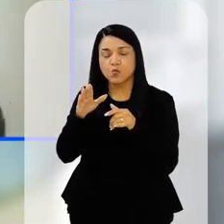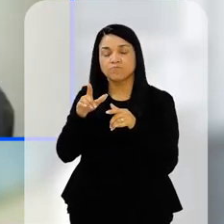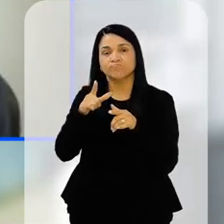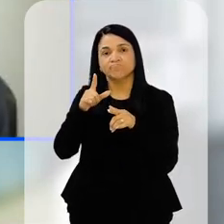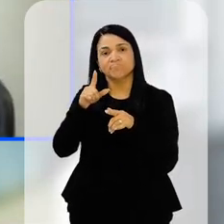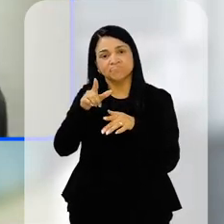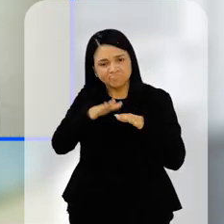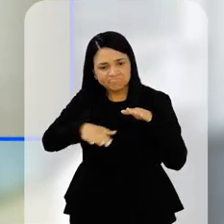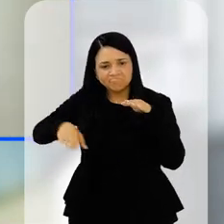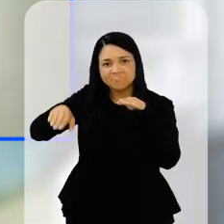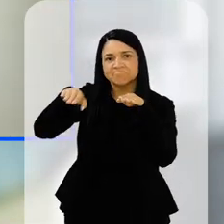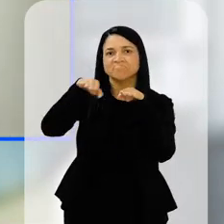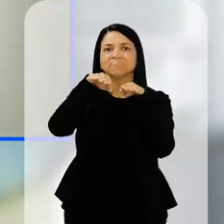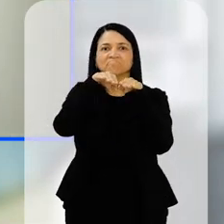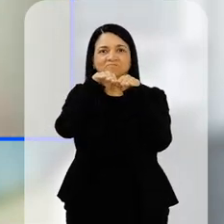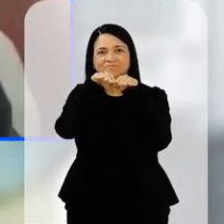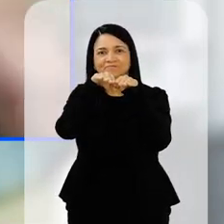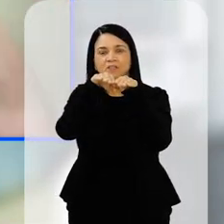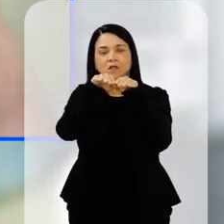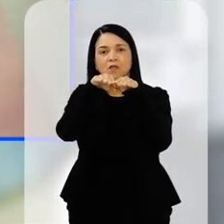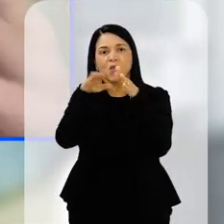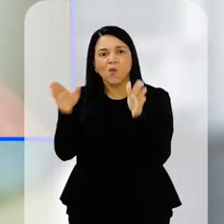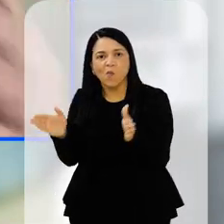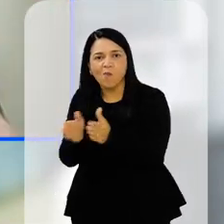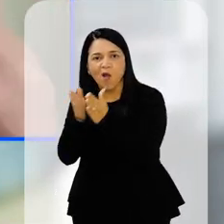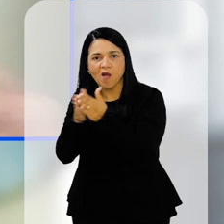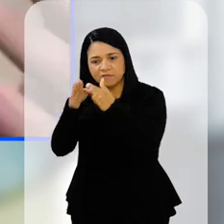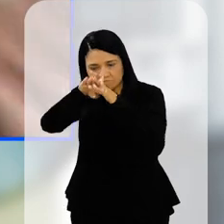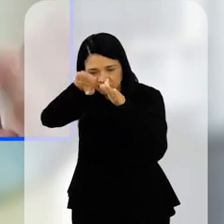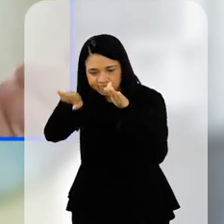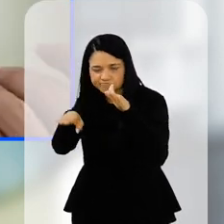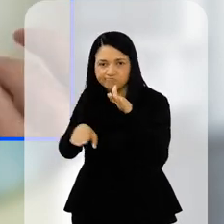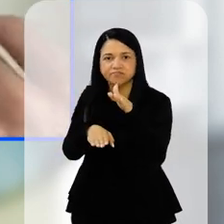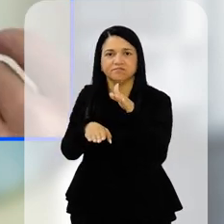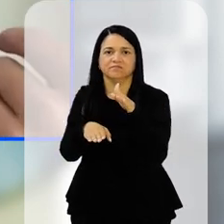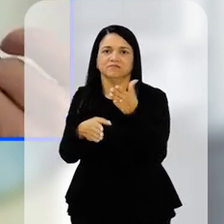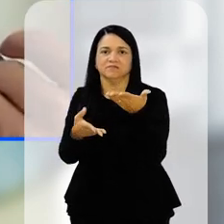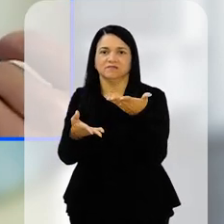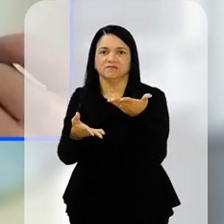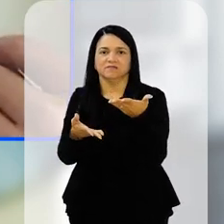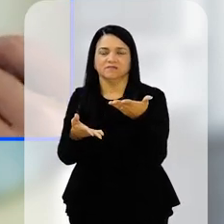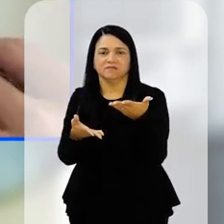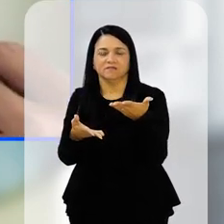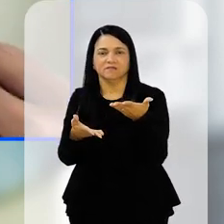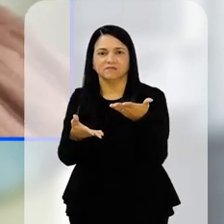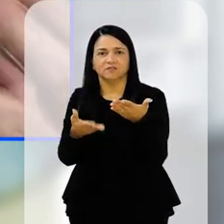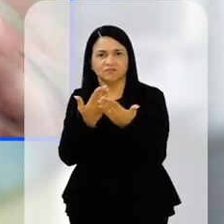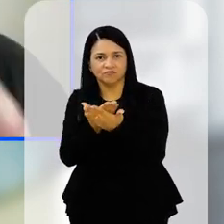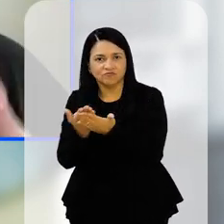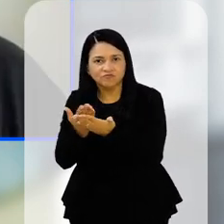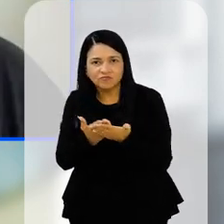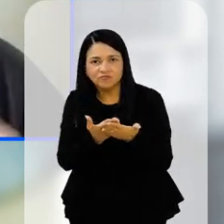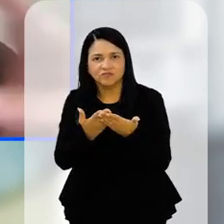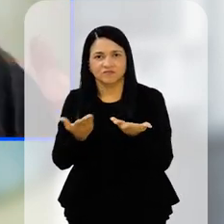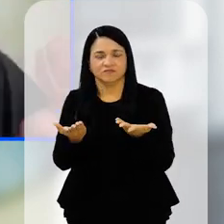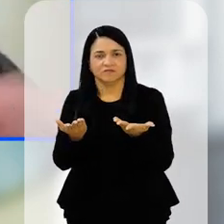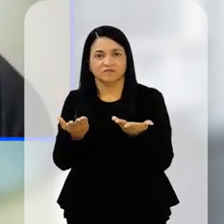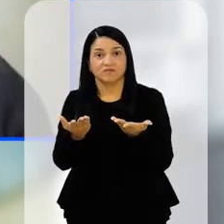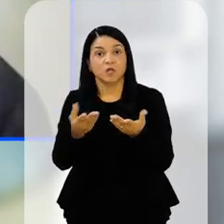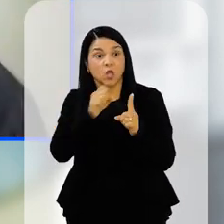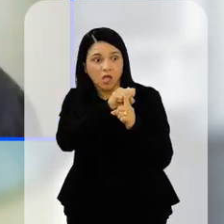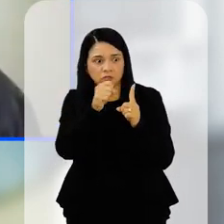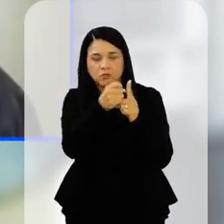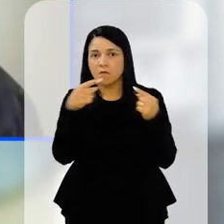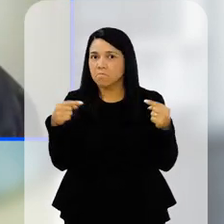materialmente mais ricos jogam na partida do alto e os materialmente mais pobres jogam do lado de baixo. E isso tudo tem a ver com a sociedade,